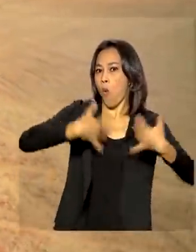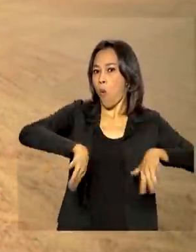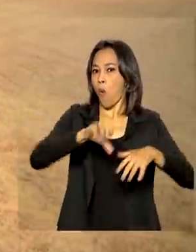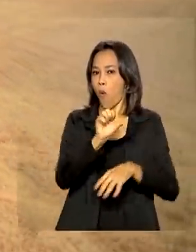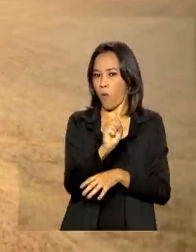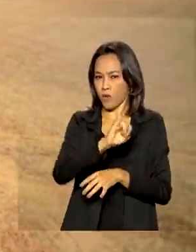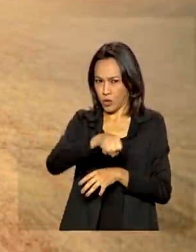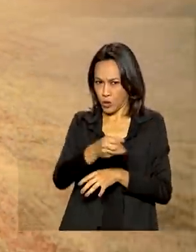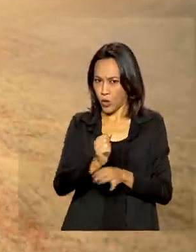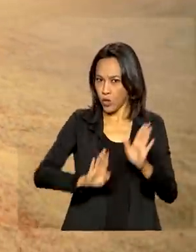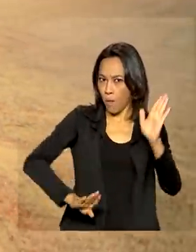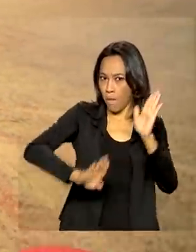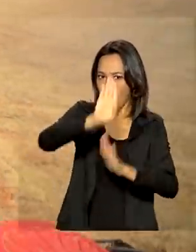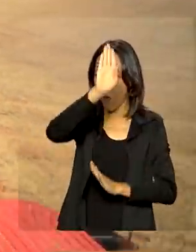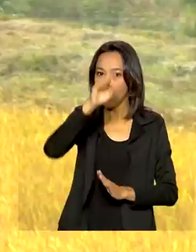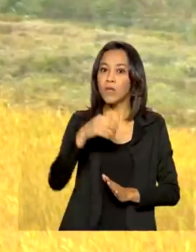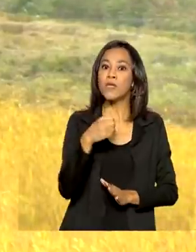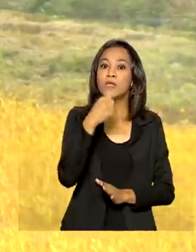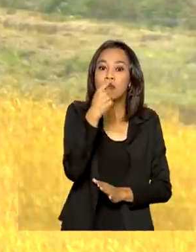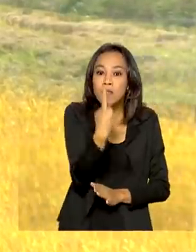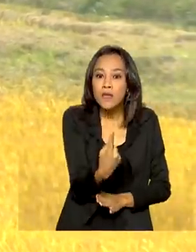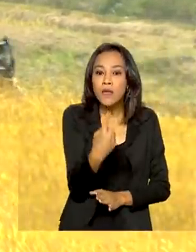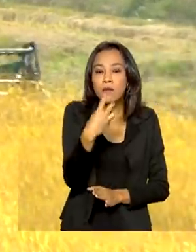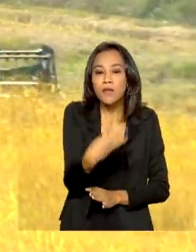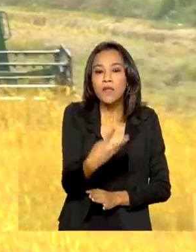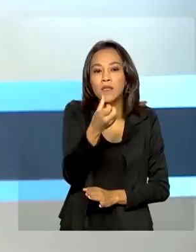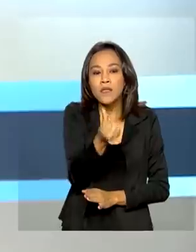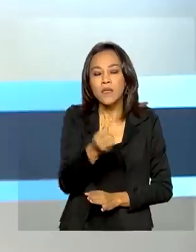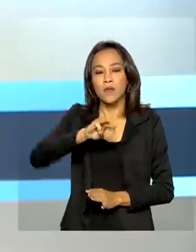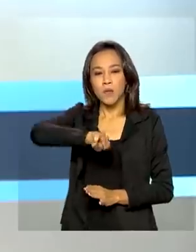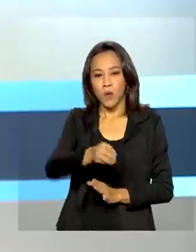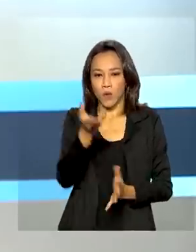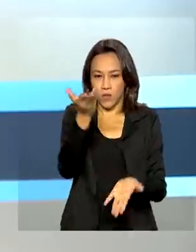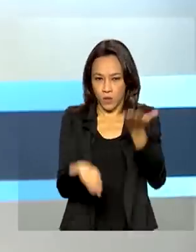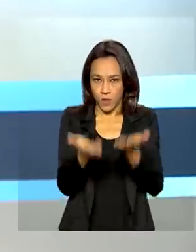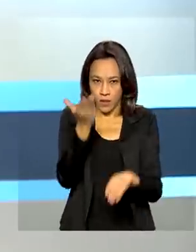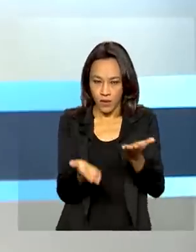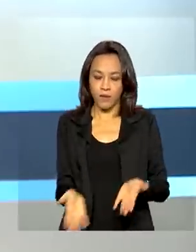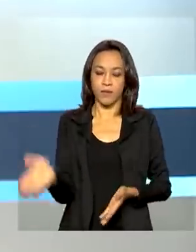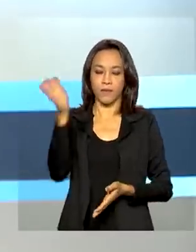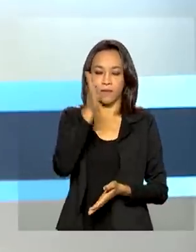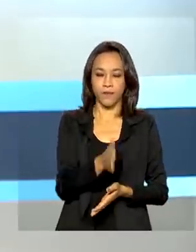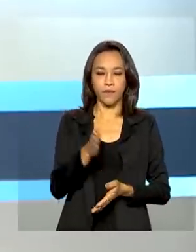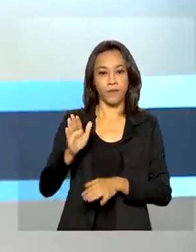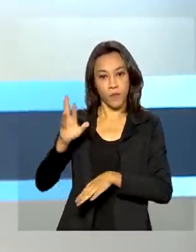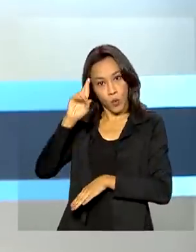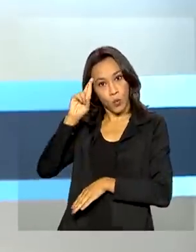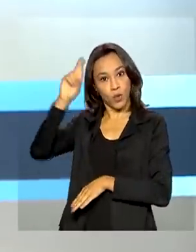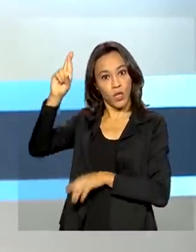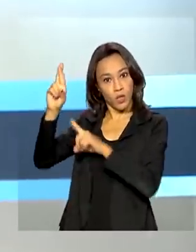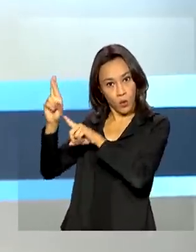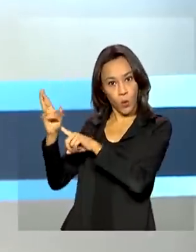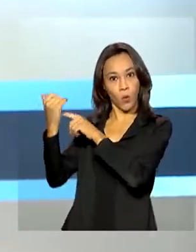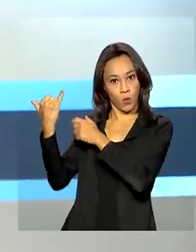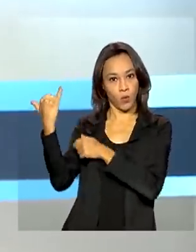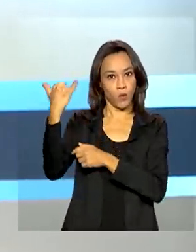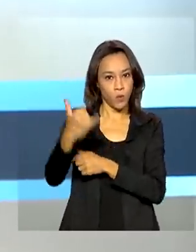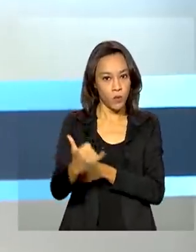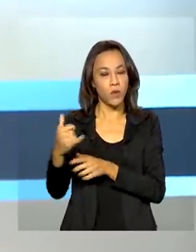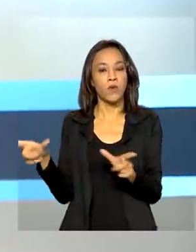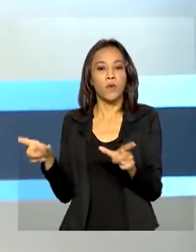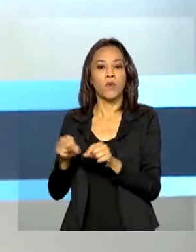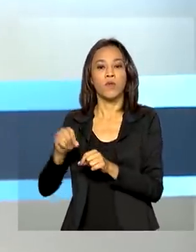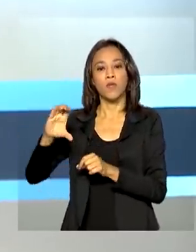estimada em quase 136 milhões de toneladas. Segundo o diretor de política agrícola e informações da